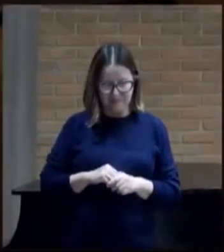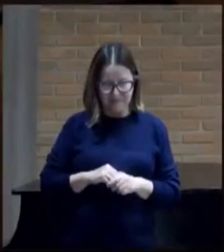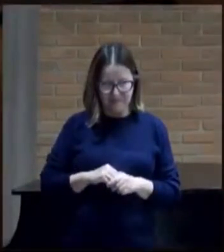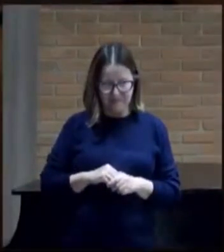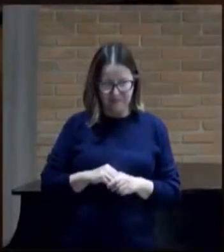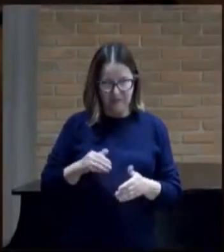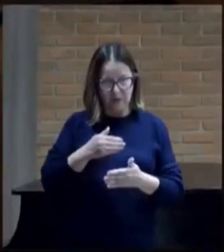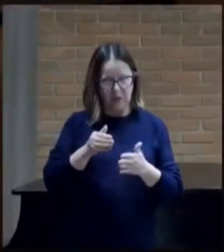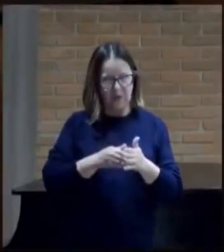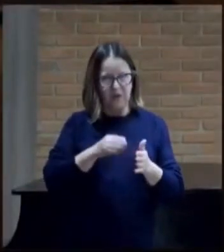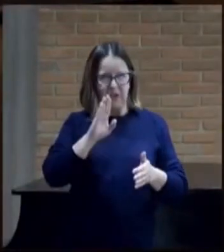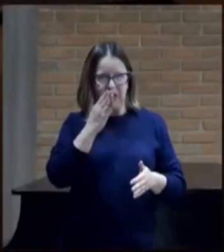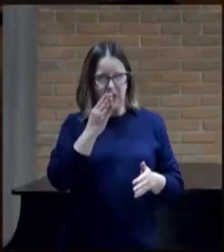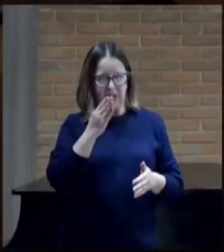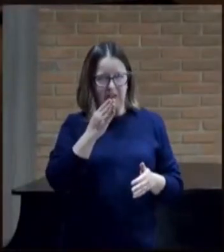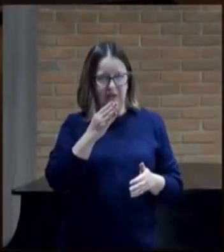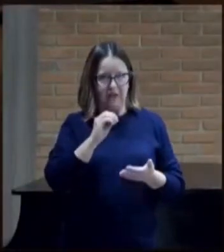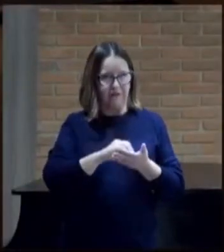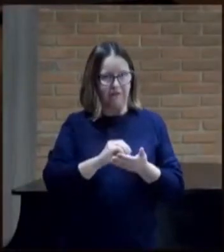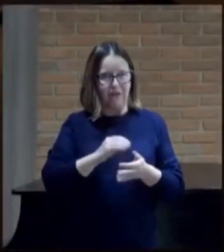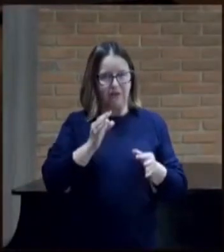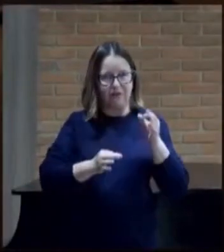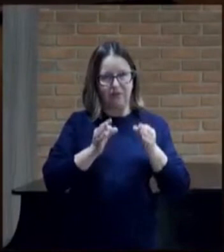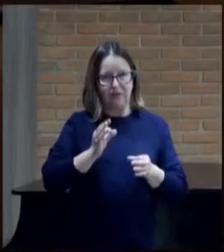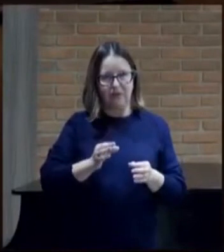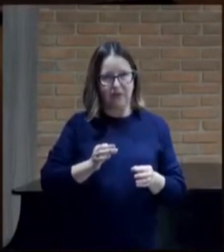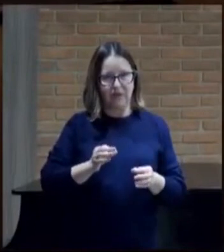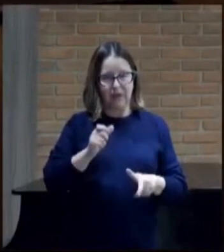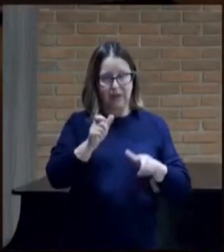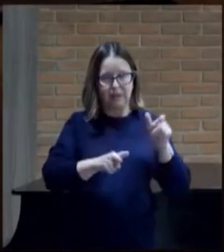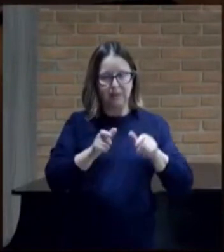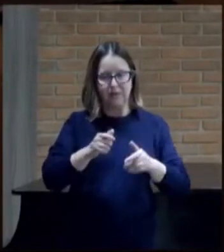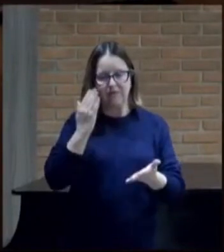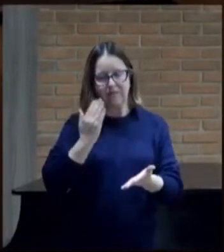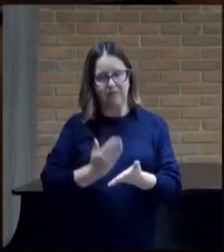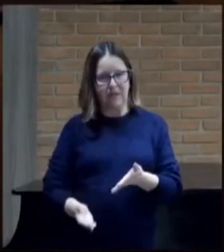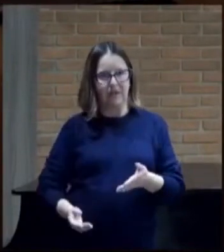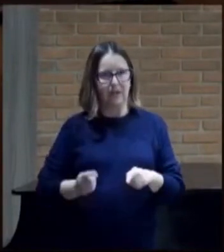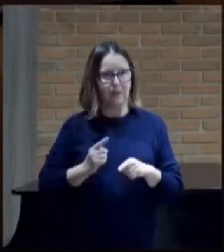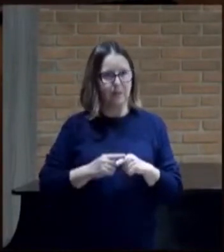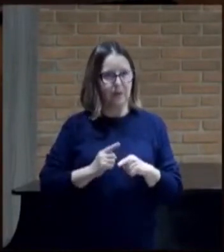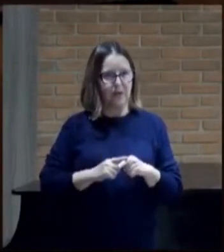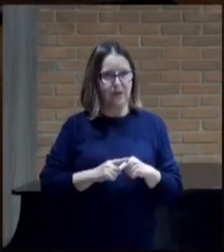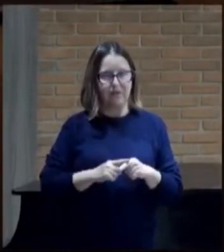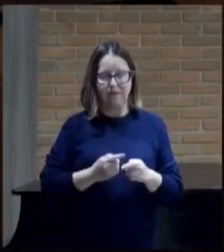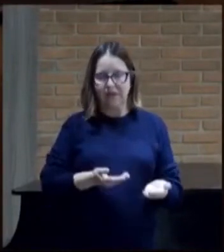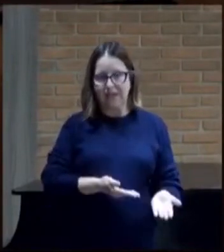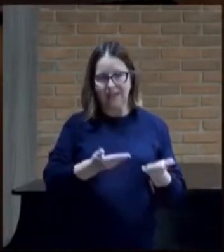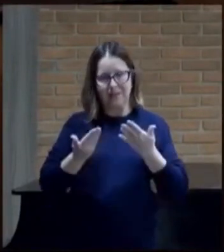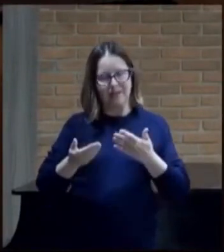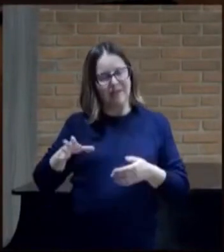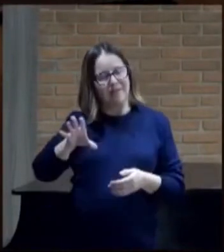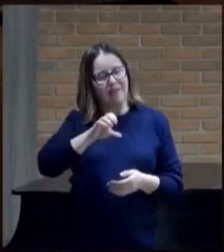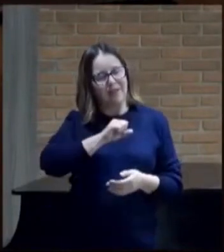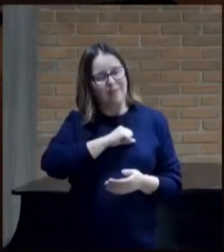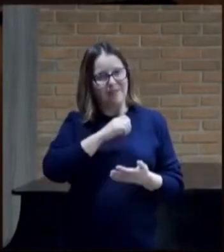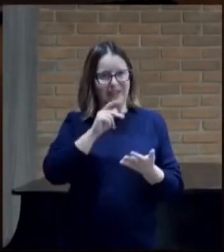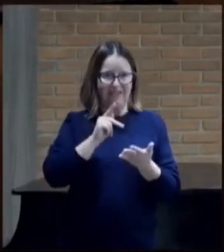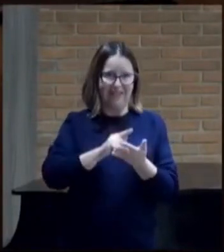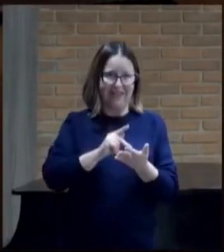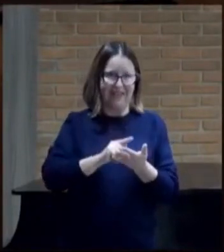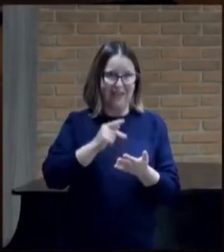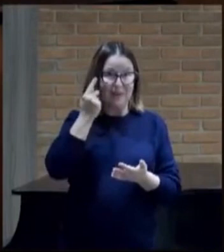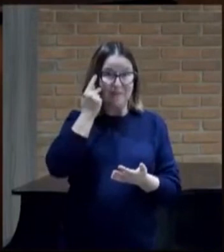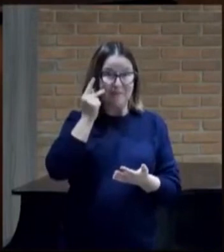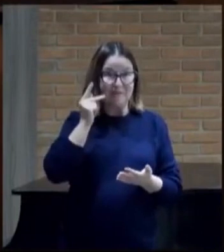com todo engano de injustiça aos que perecem porque não acolheram o amor da verdade